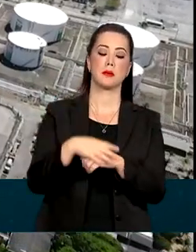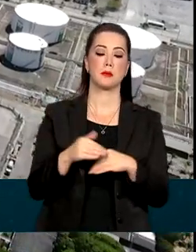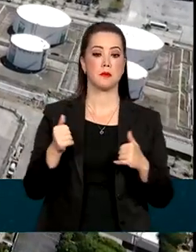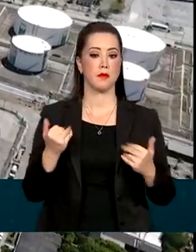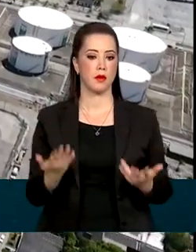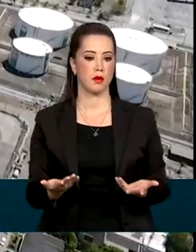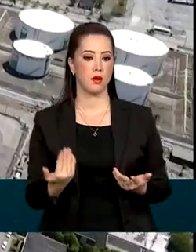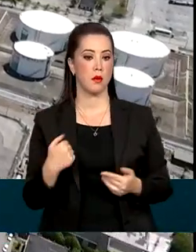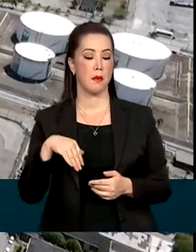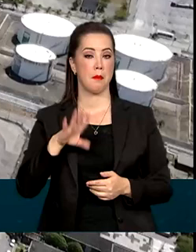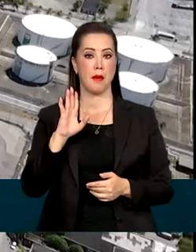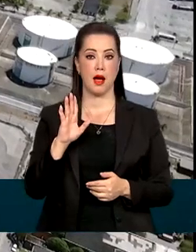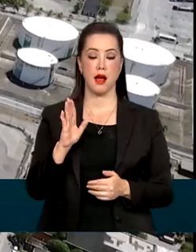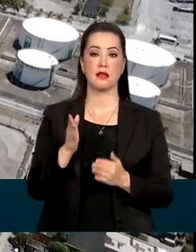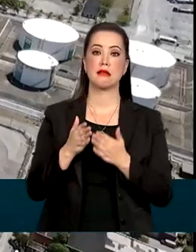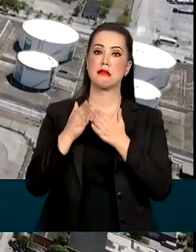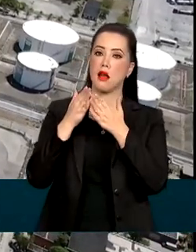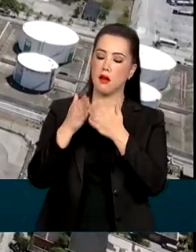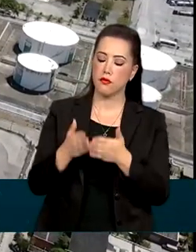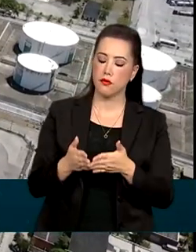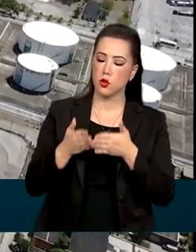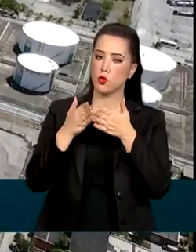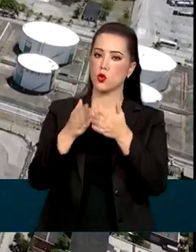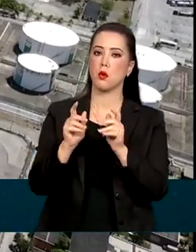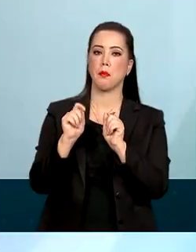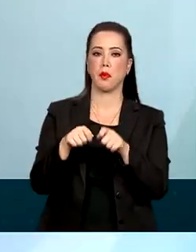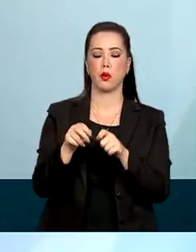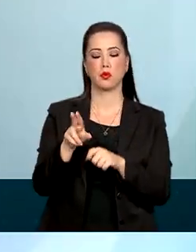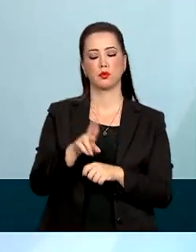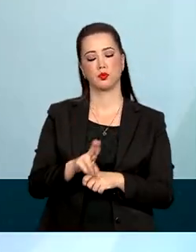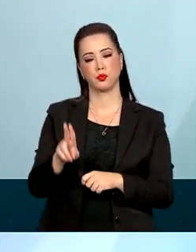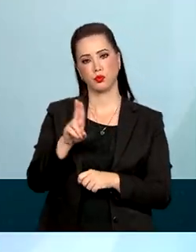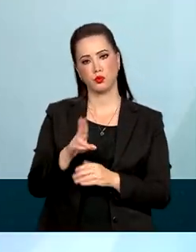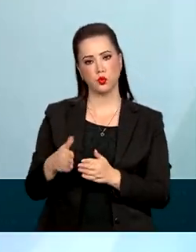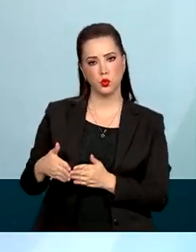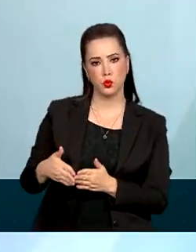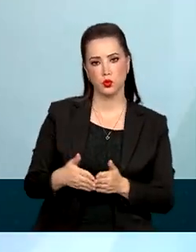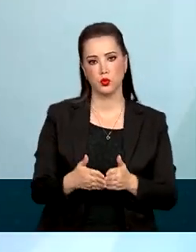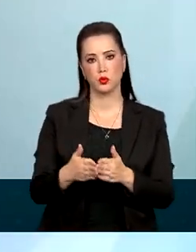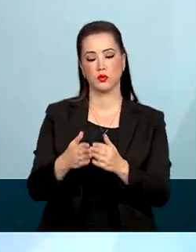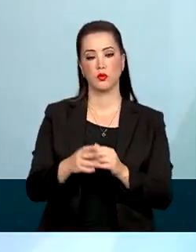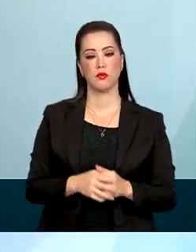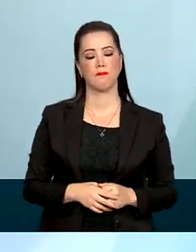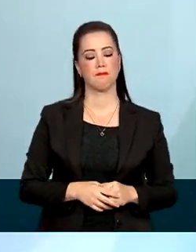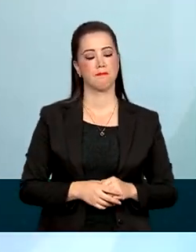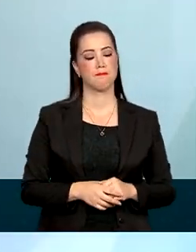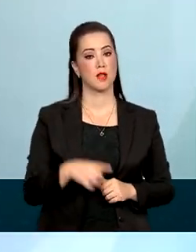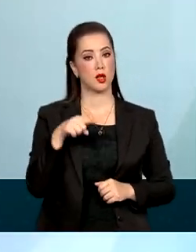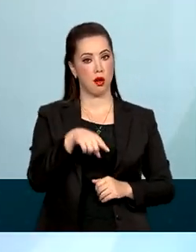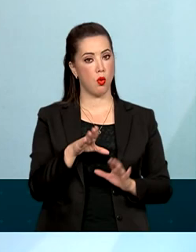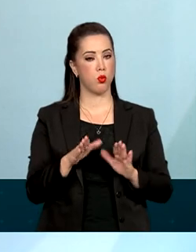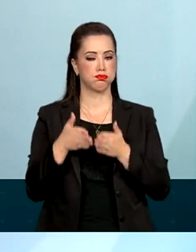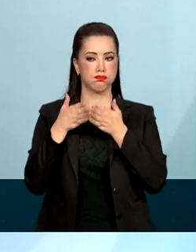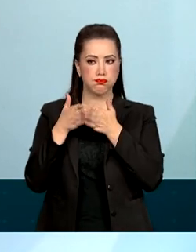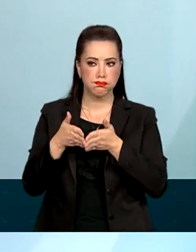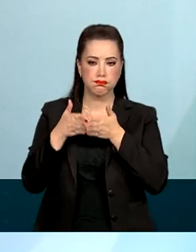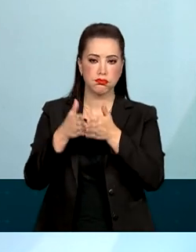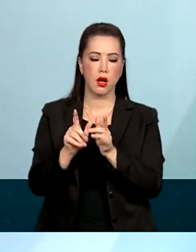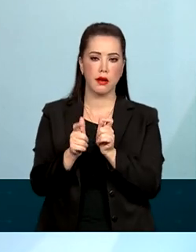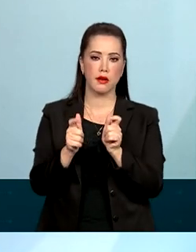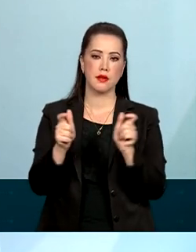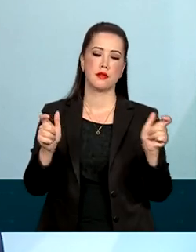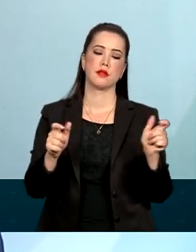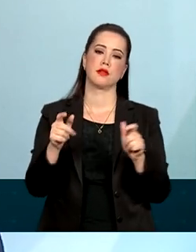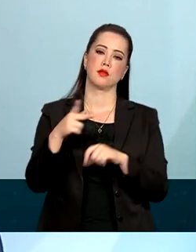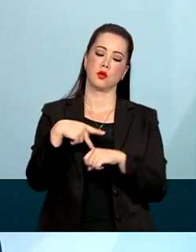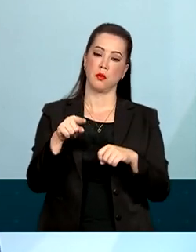isso, ainda mais embarcações poderão participar do setor. O setor portuário é um setor que tem crescido muito no Brasil nesses últimos anos, então é